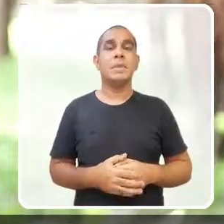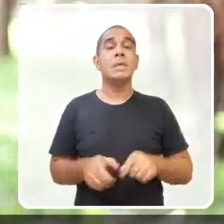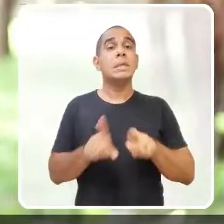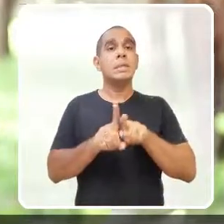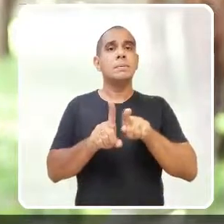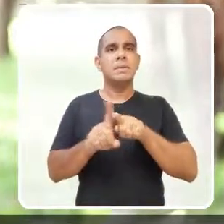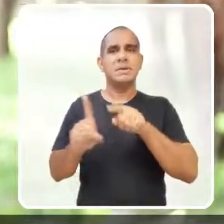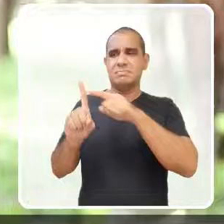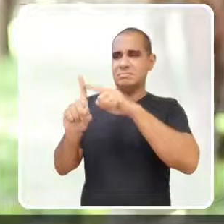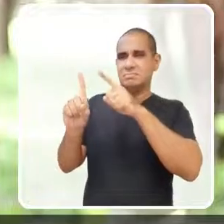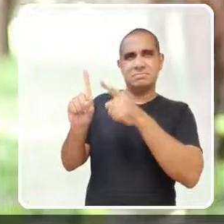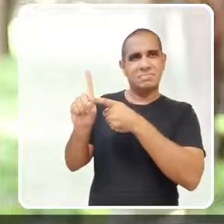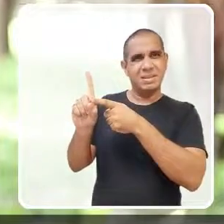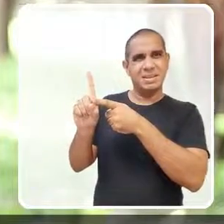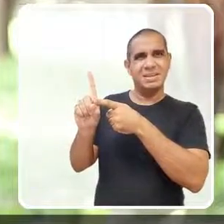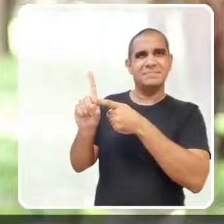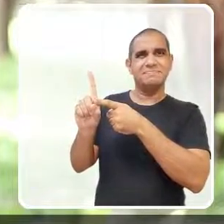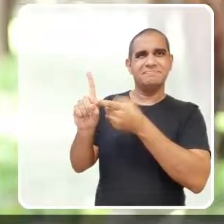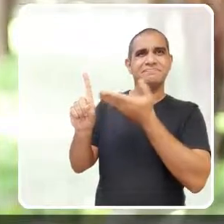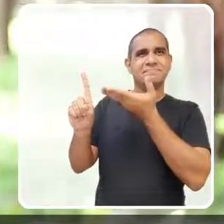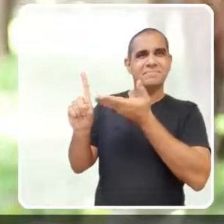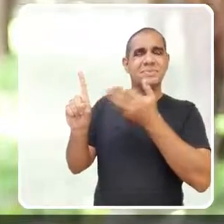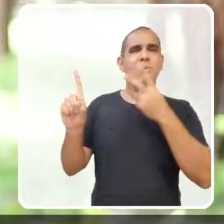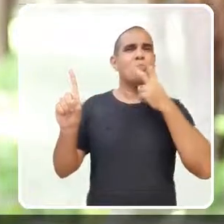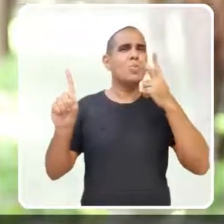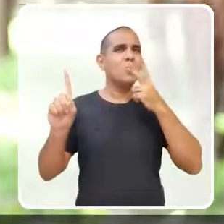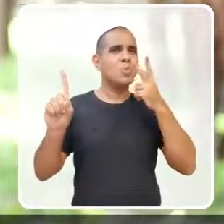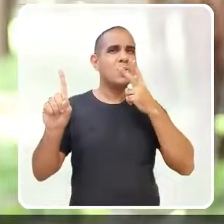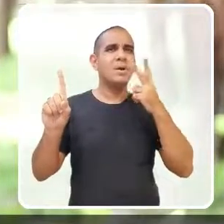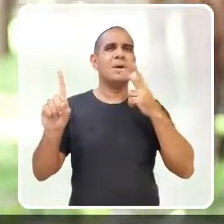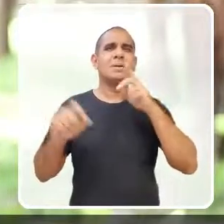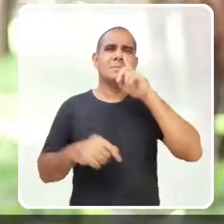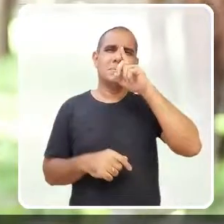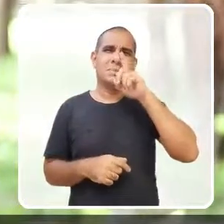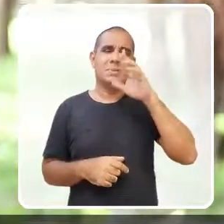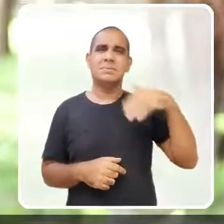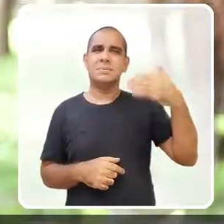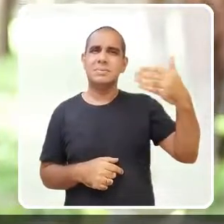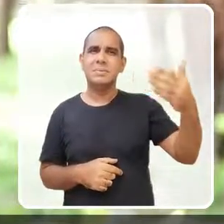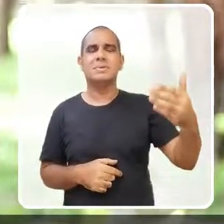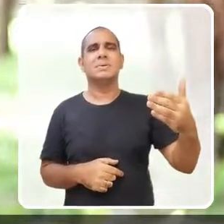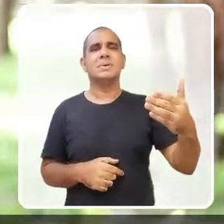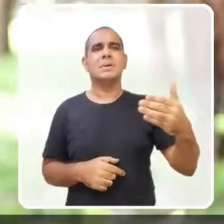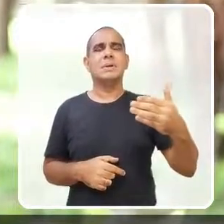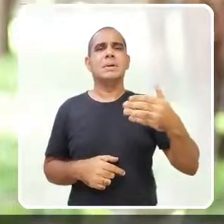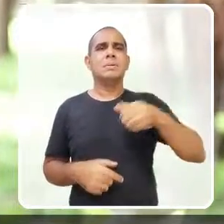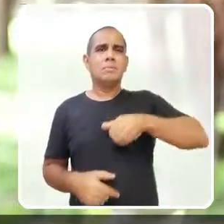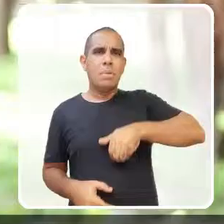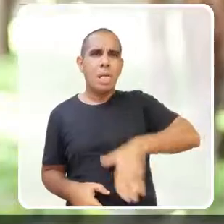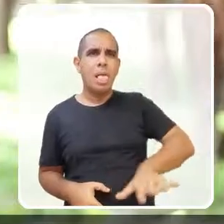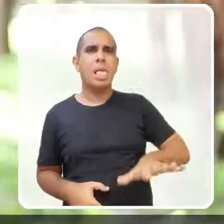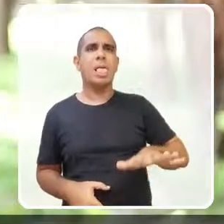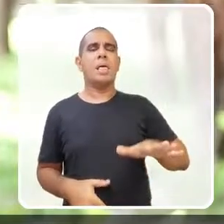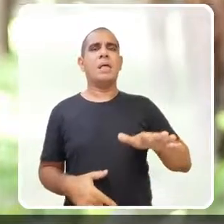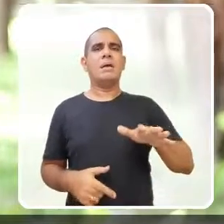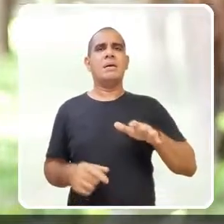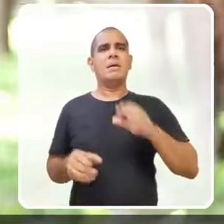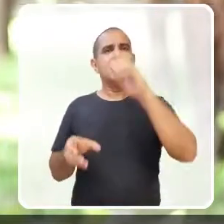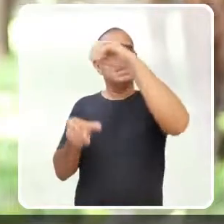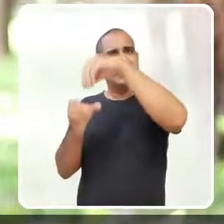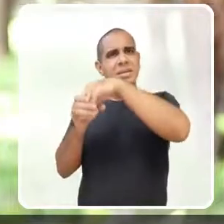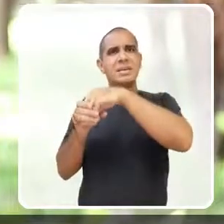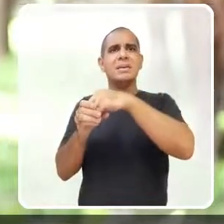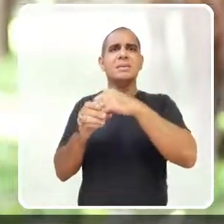perigosa, que é a questão do tabagismo na gestante, que leva a abortamento, natimortalidade,